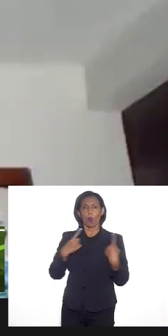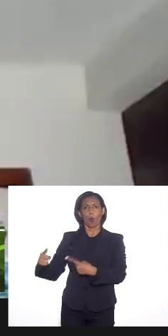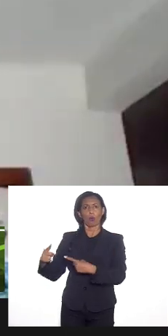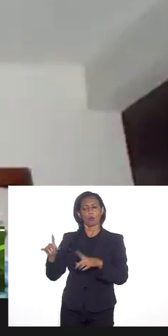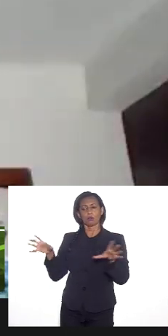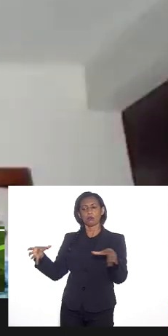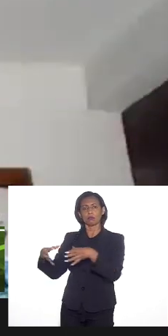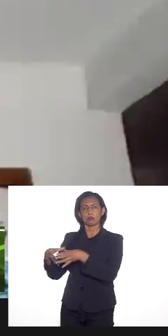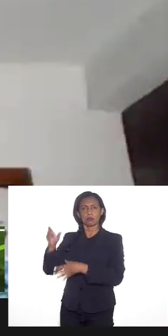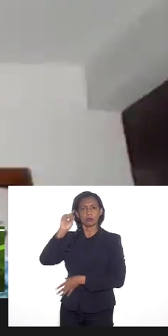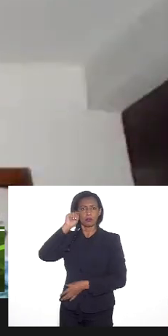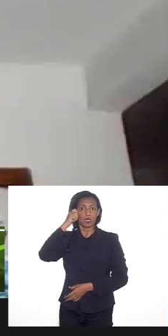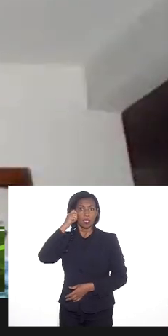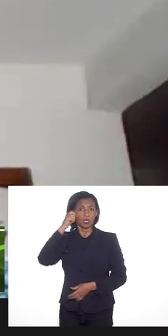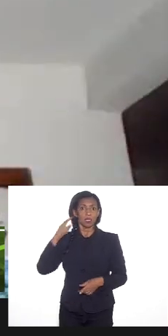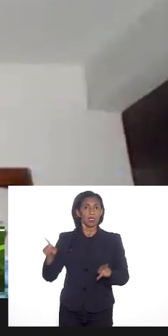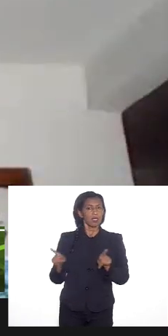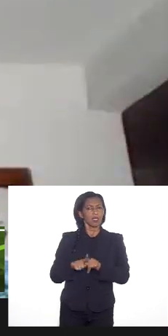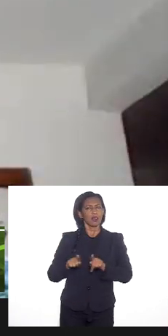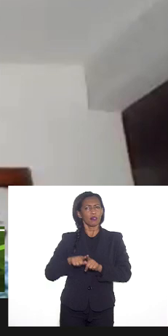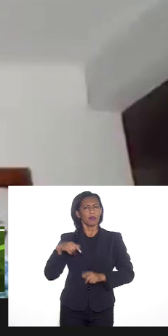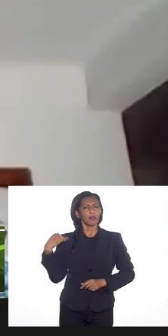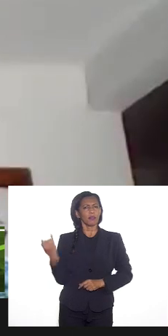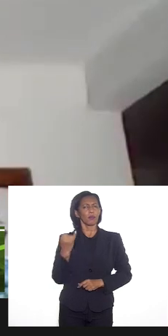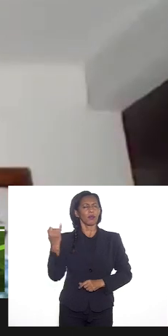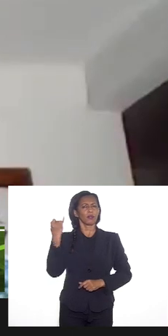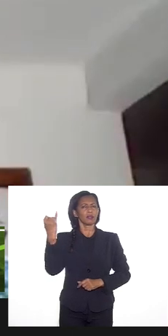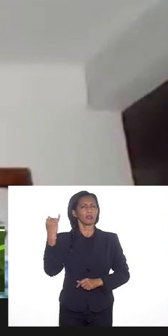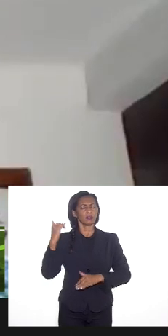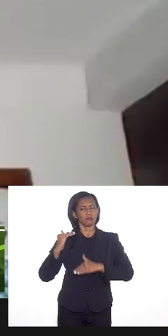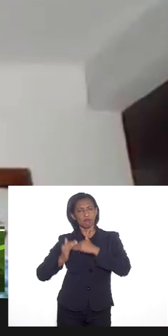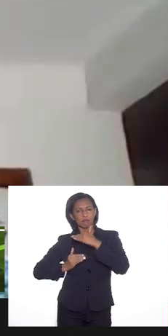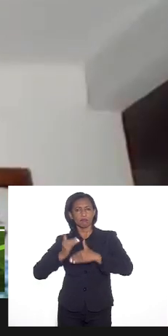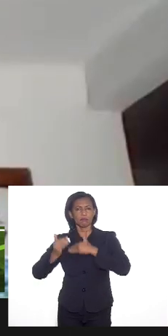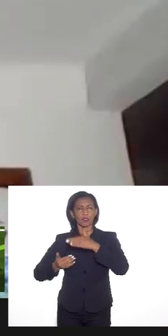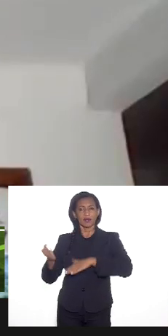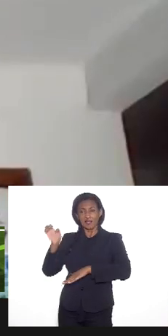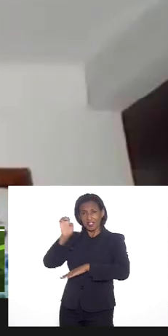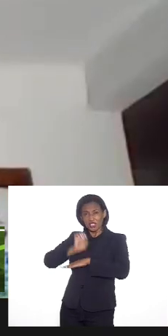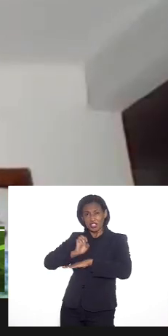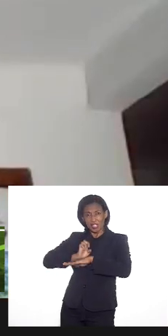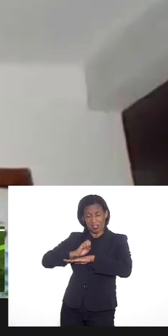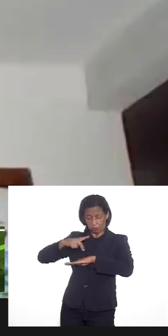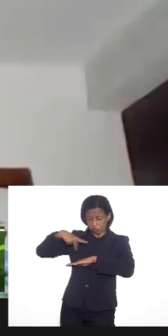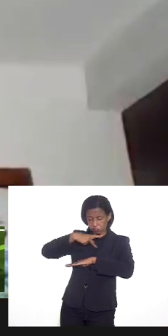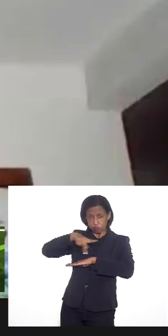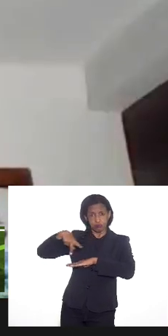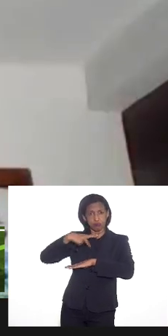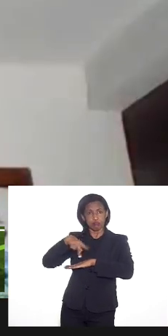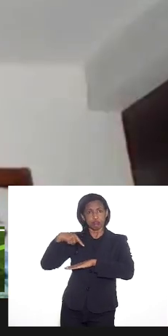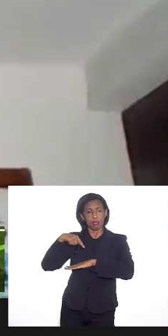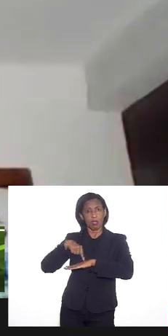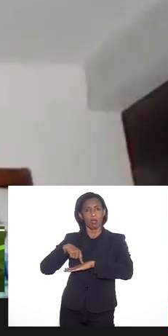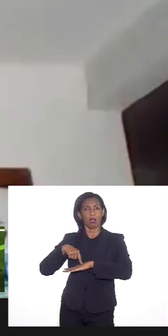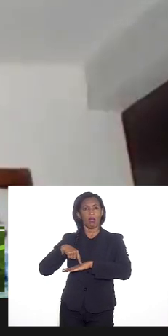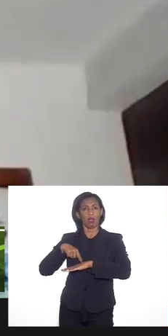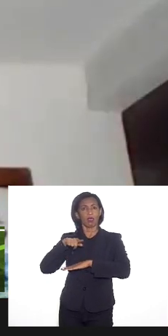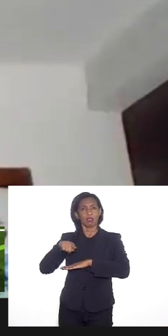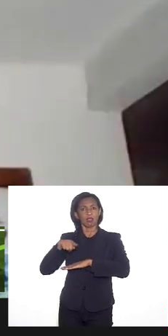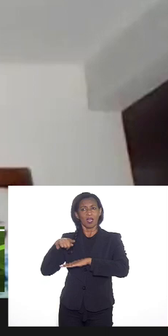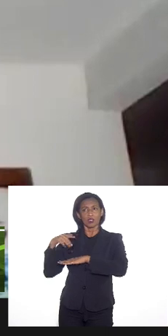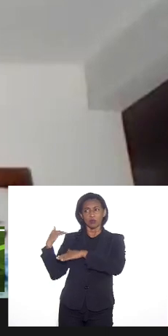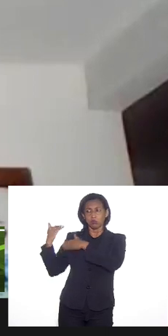negras. E da importância da construção desse Estado-nação, a importância das